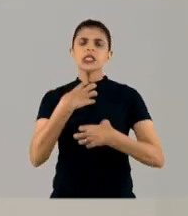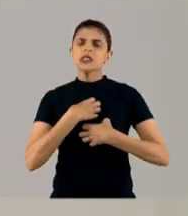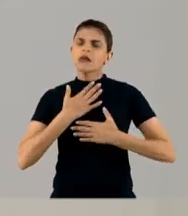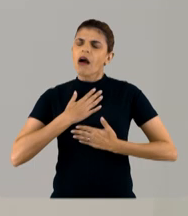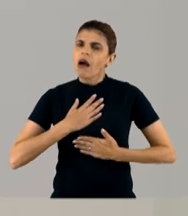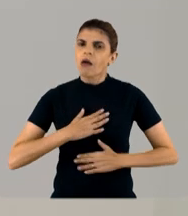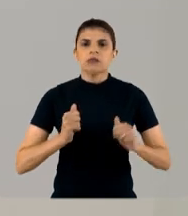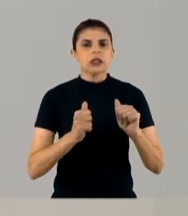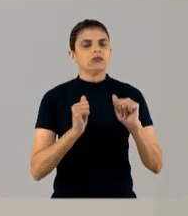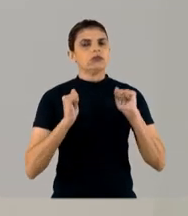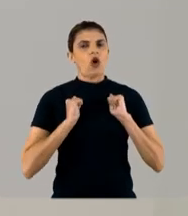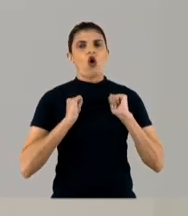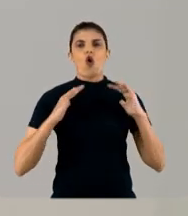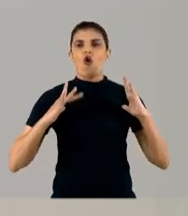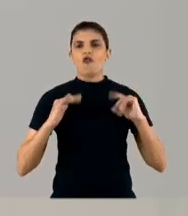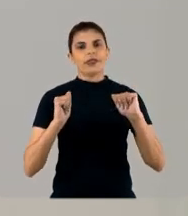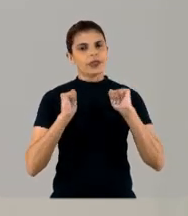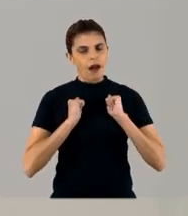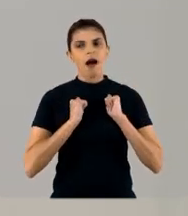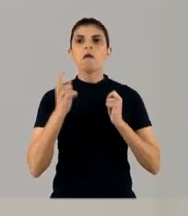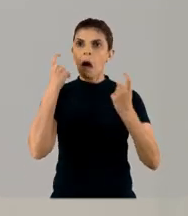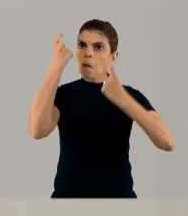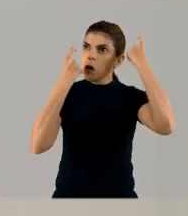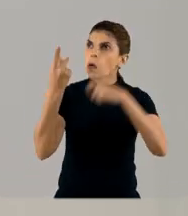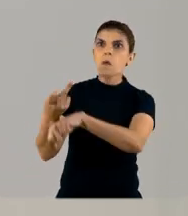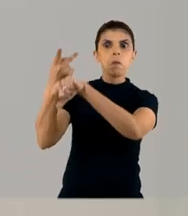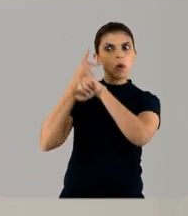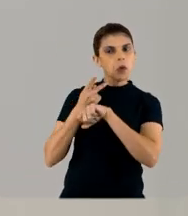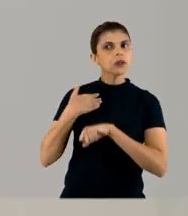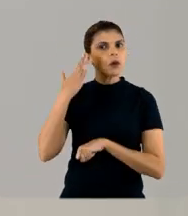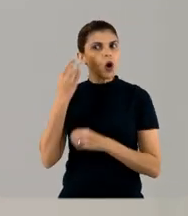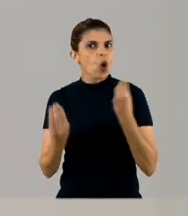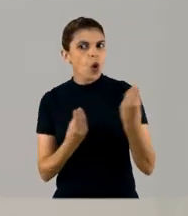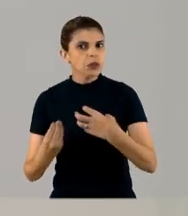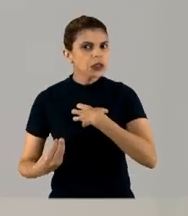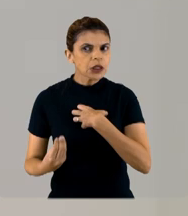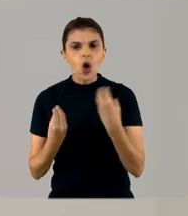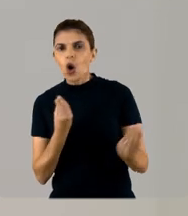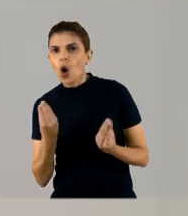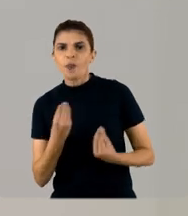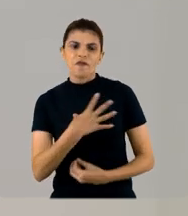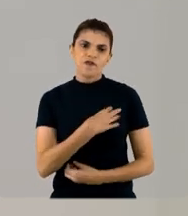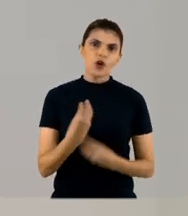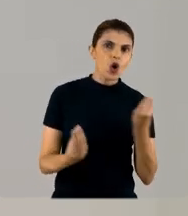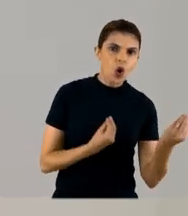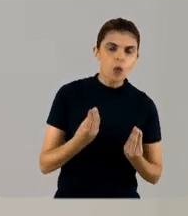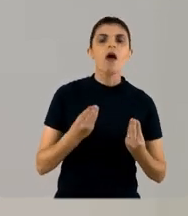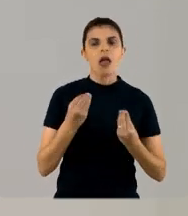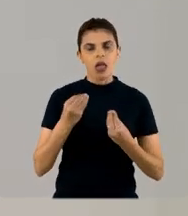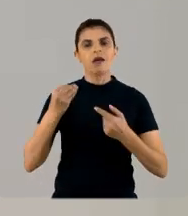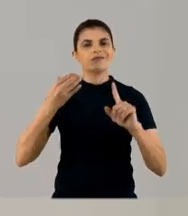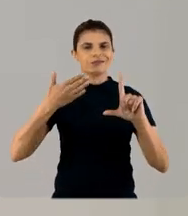ficando muito confortáveis de saber que alguém está se preocupando com ela e em saber como ela está e como seu filho está. Então, é uma